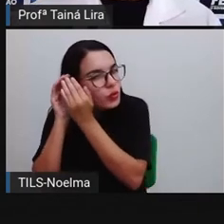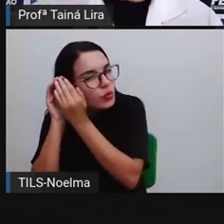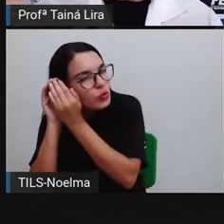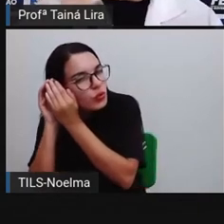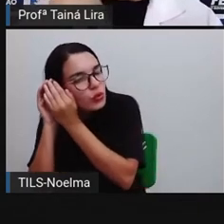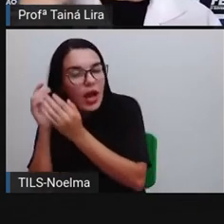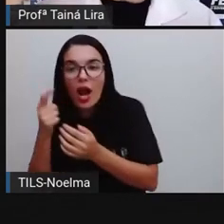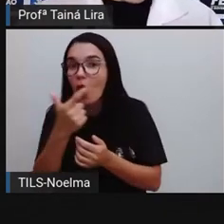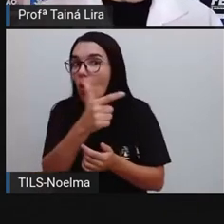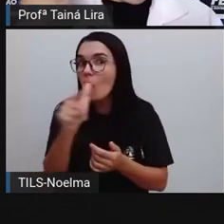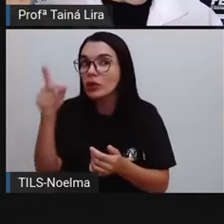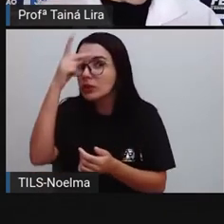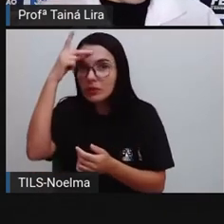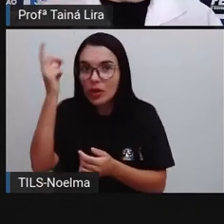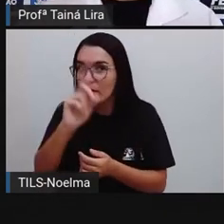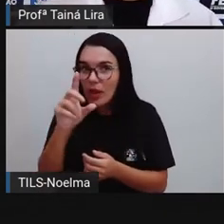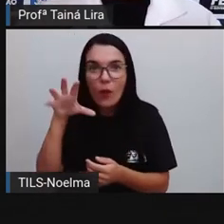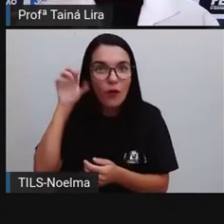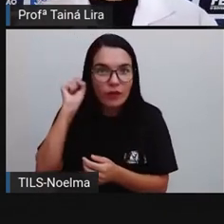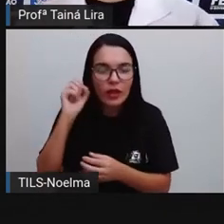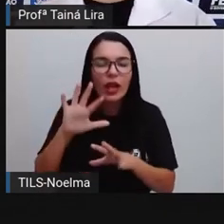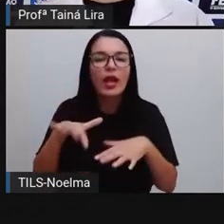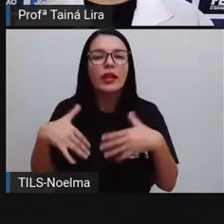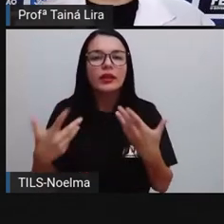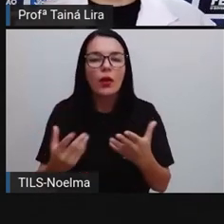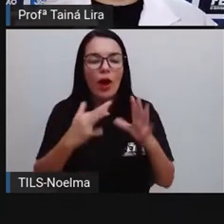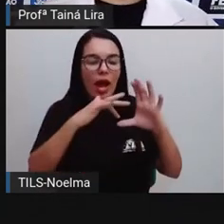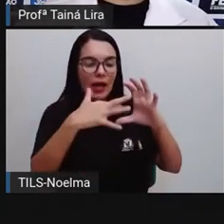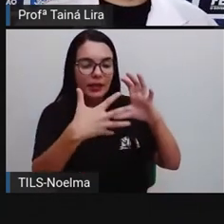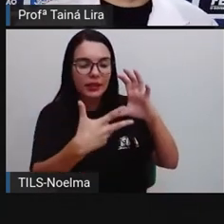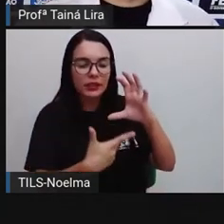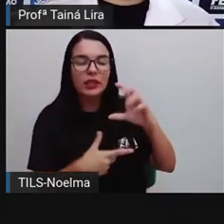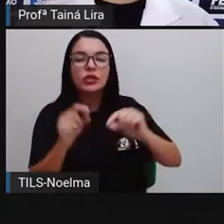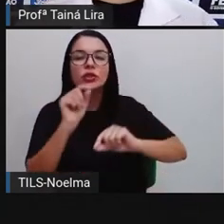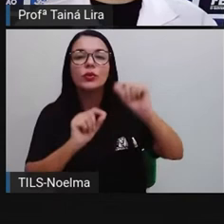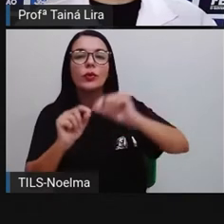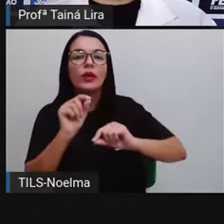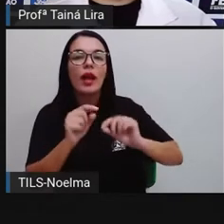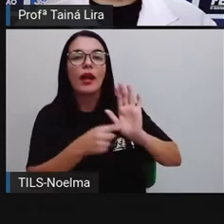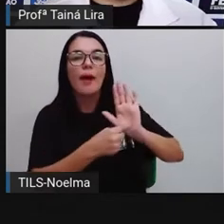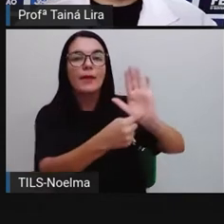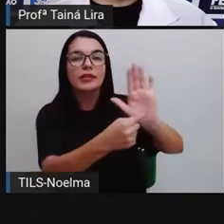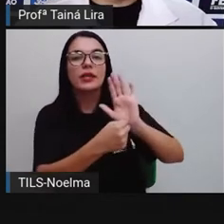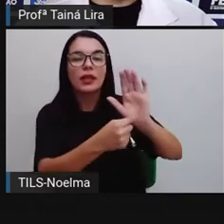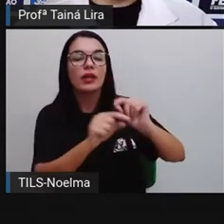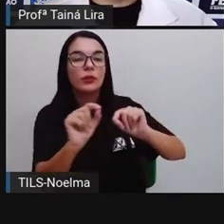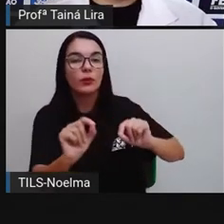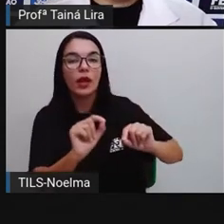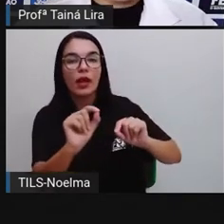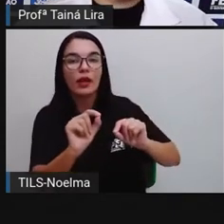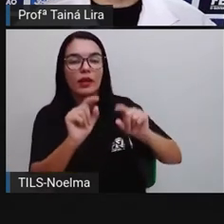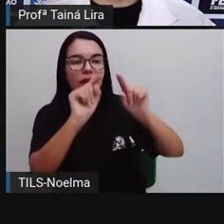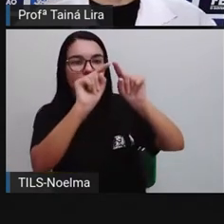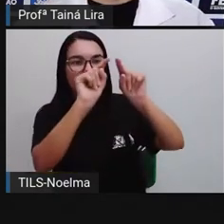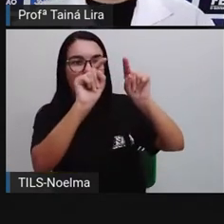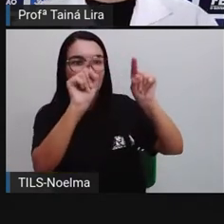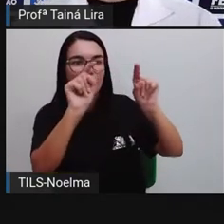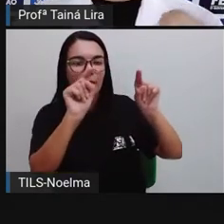Para as outras pessoas não ouvirem. Então, o cochicho é representado, ó, pelo balão, ó, pontilhado.